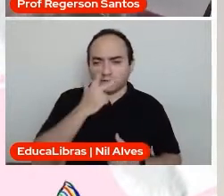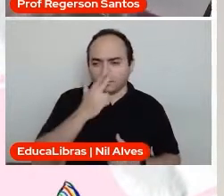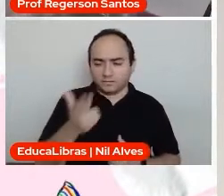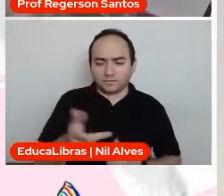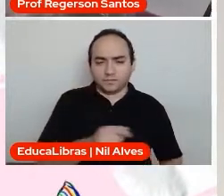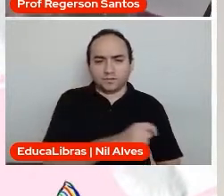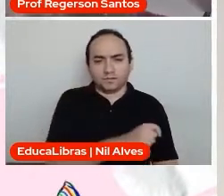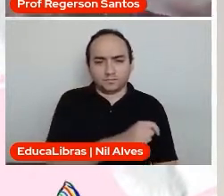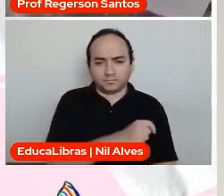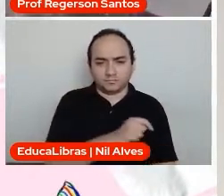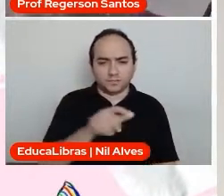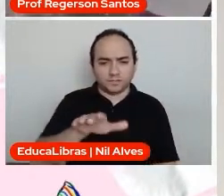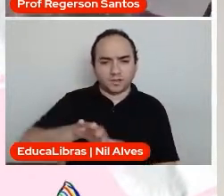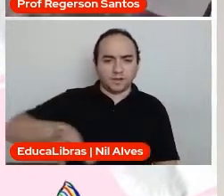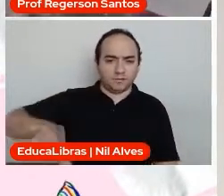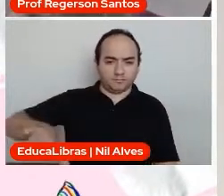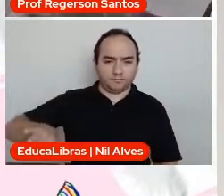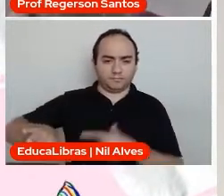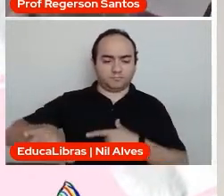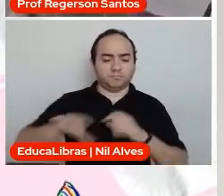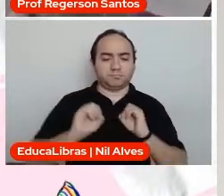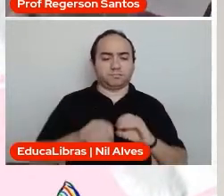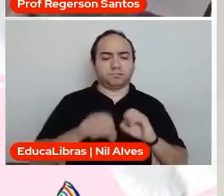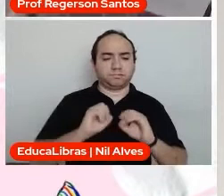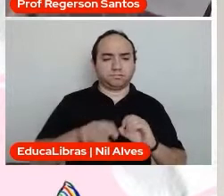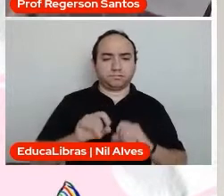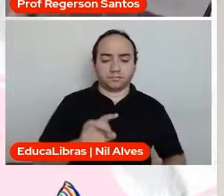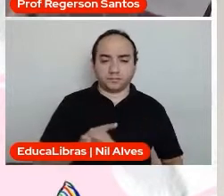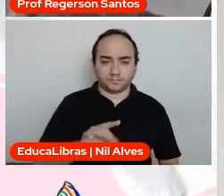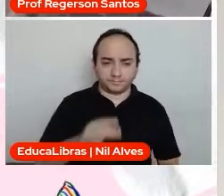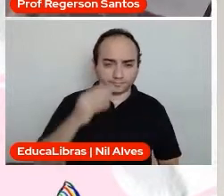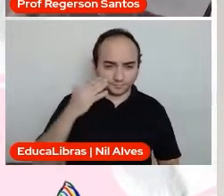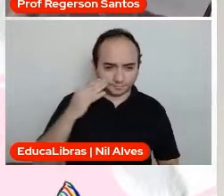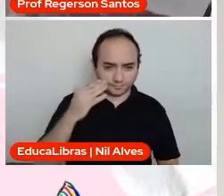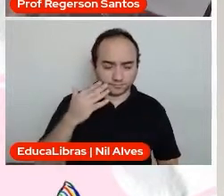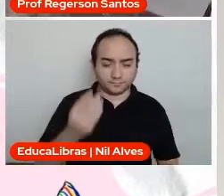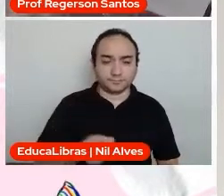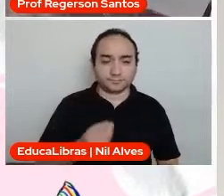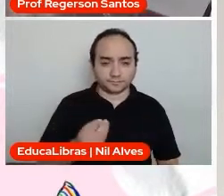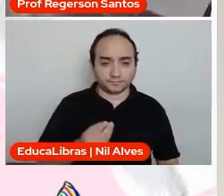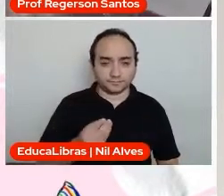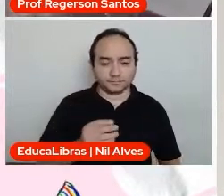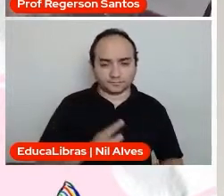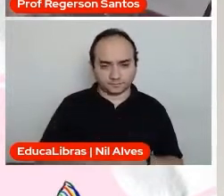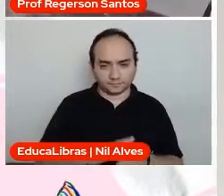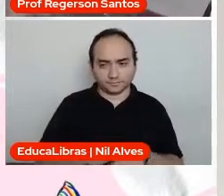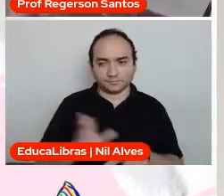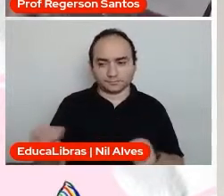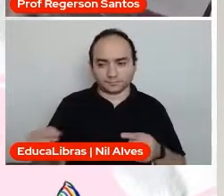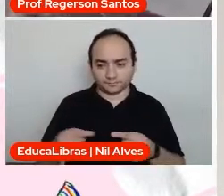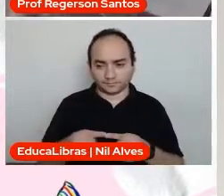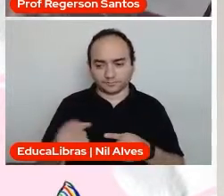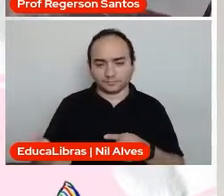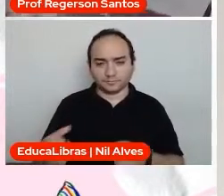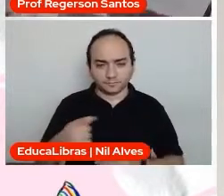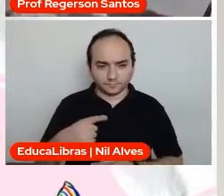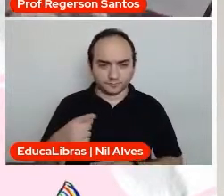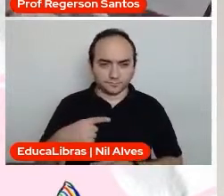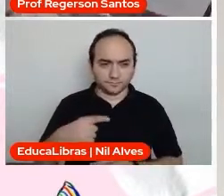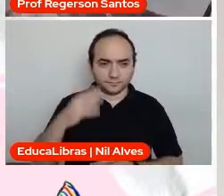escanteio. Então, ter uma educação que seja em consonância aos hospícios da sociedade atual,